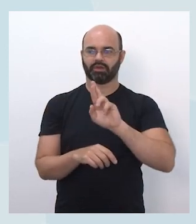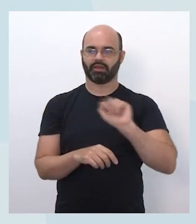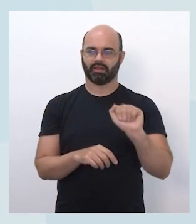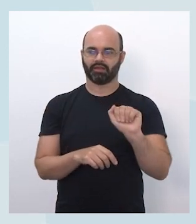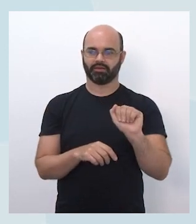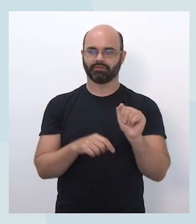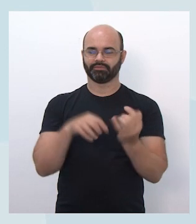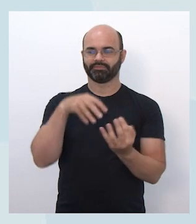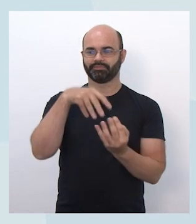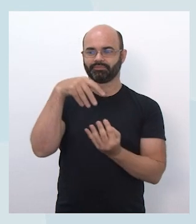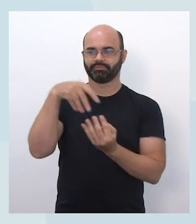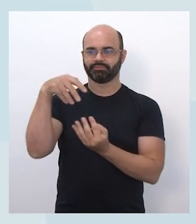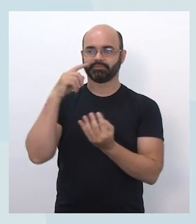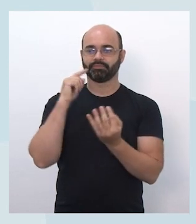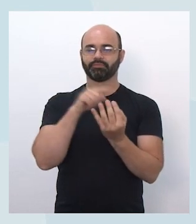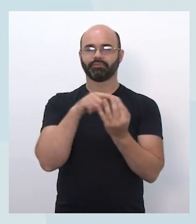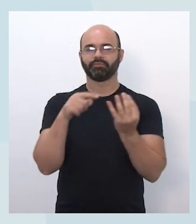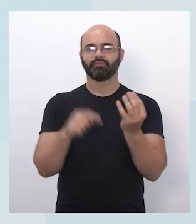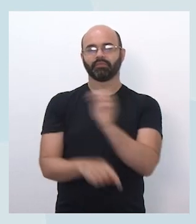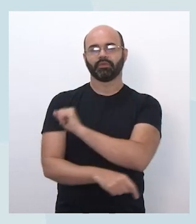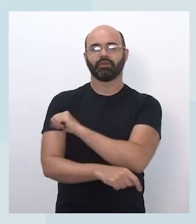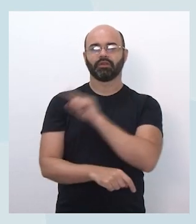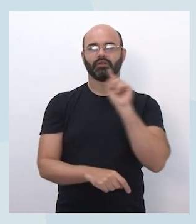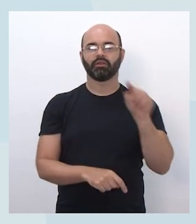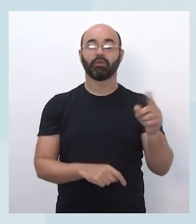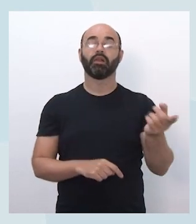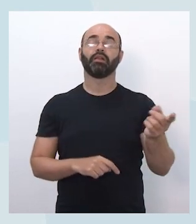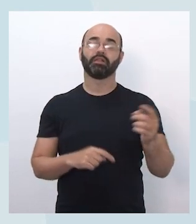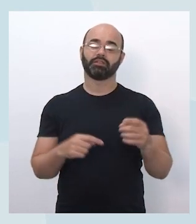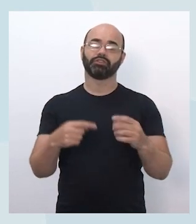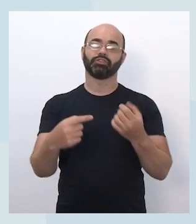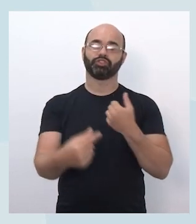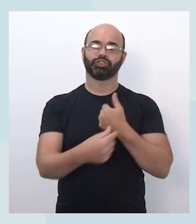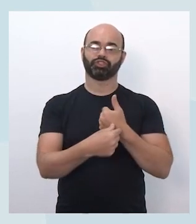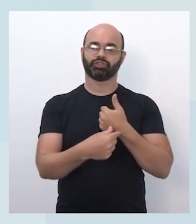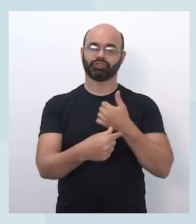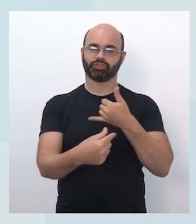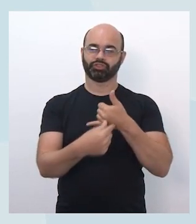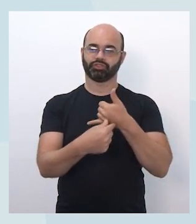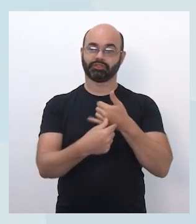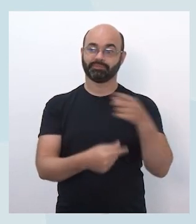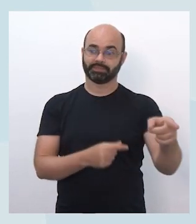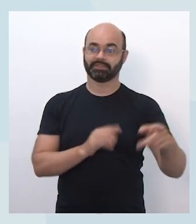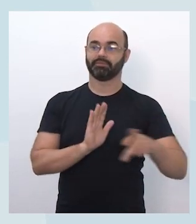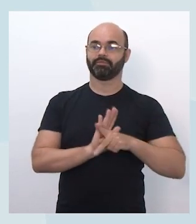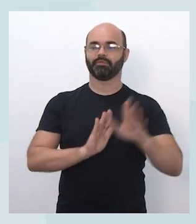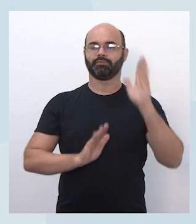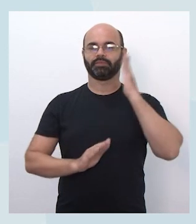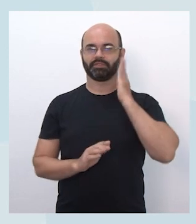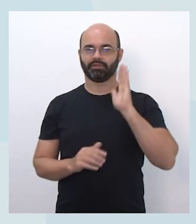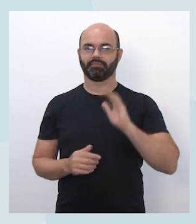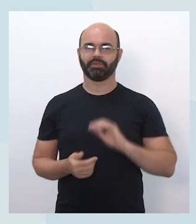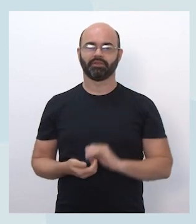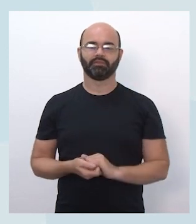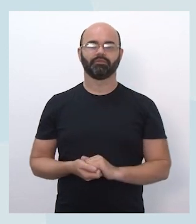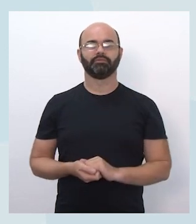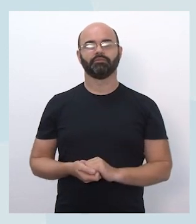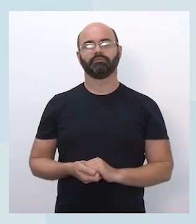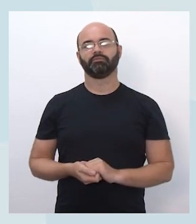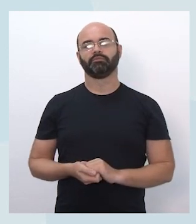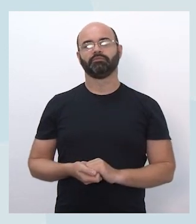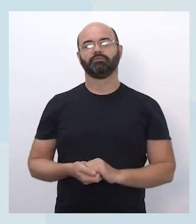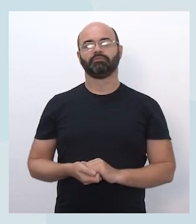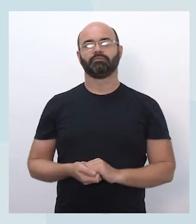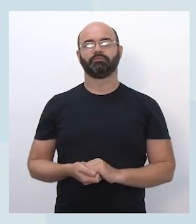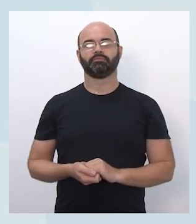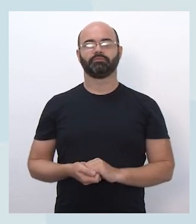saber que esse aluno, tal aluno, está com tal chip. Então, nesse sentido, eu acho que os professores